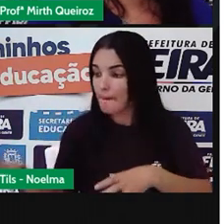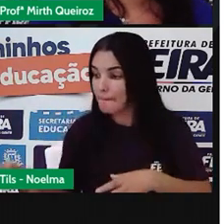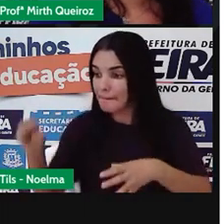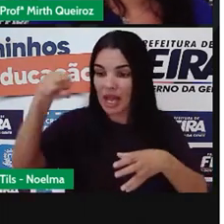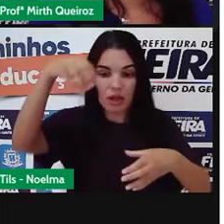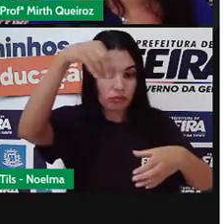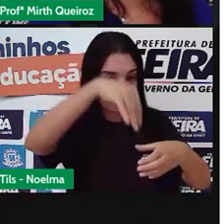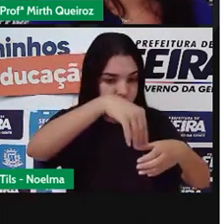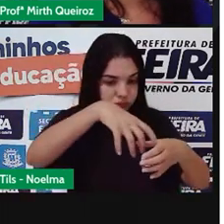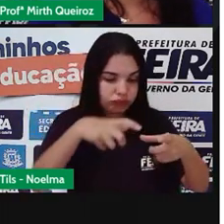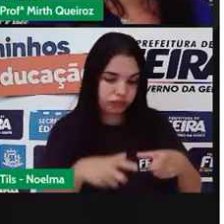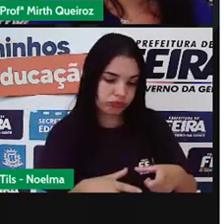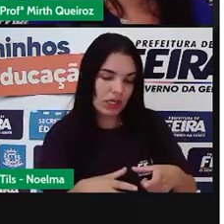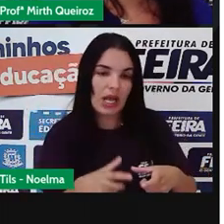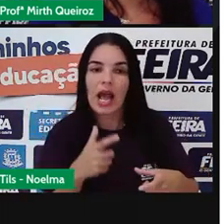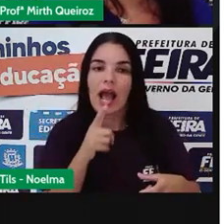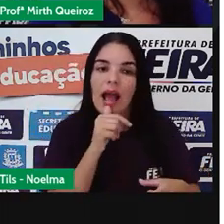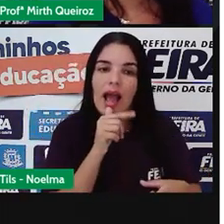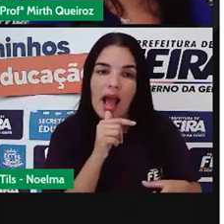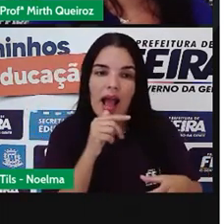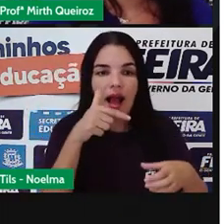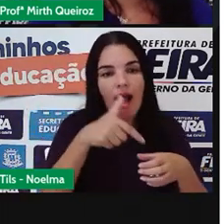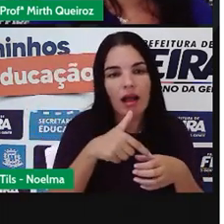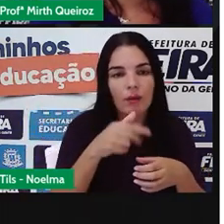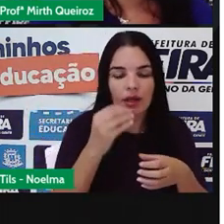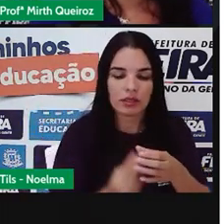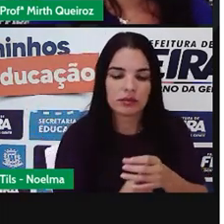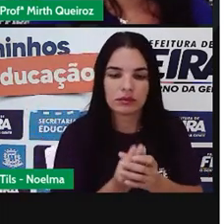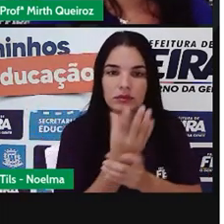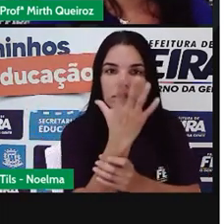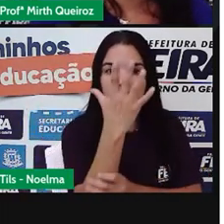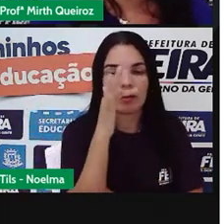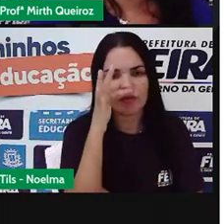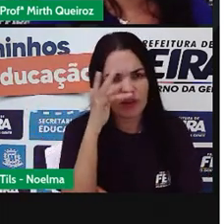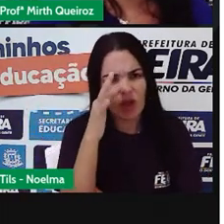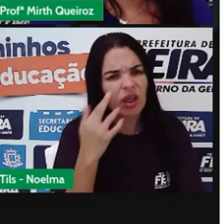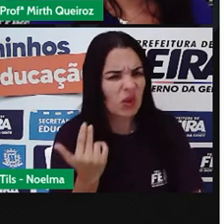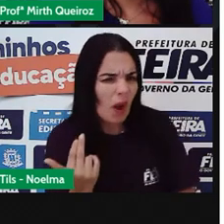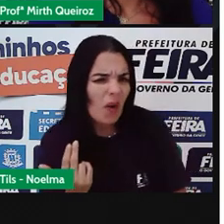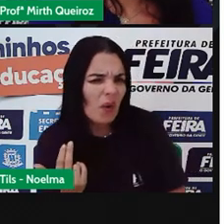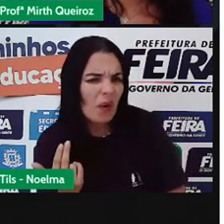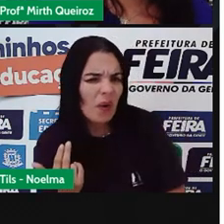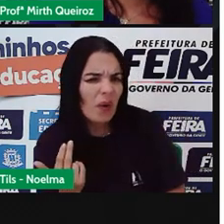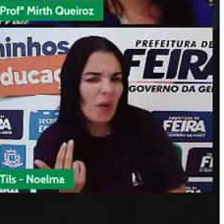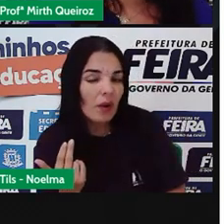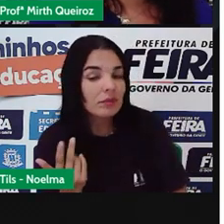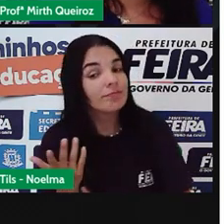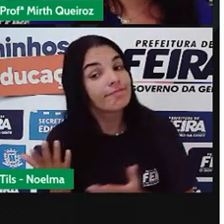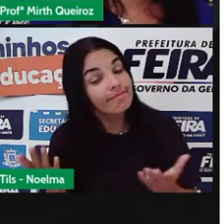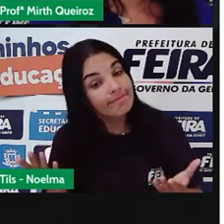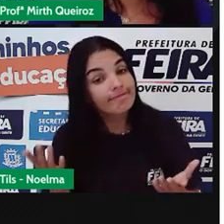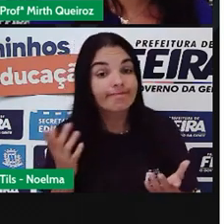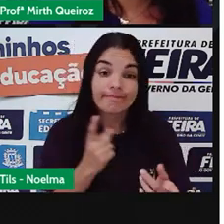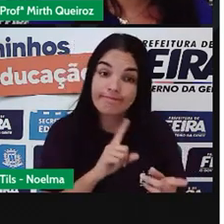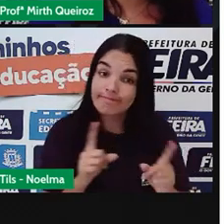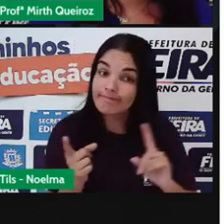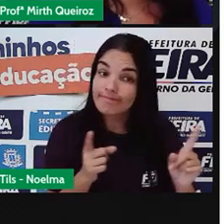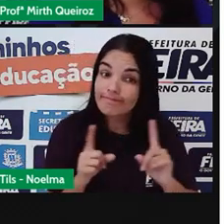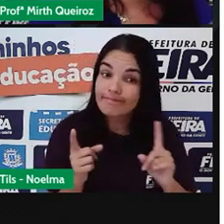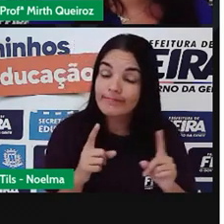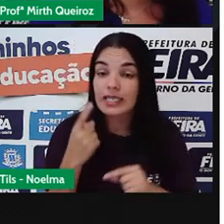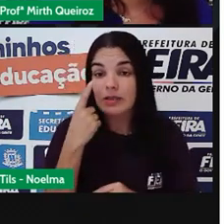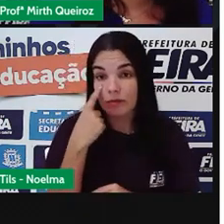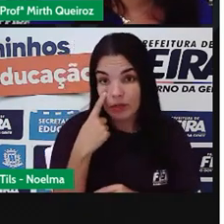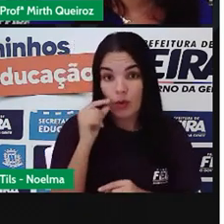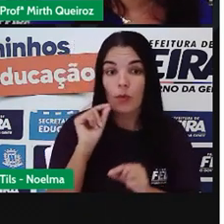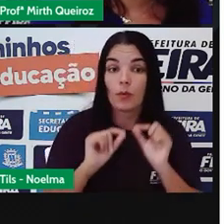e colocar ali o galhinho da rosa. Será que isso aconteceria da mesma forma? A gente deu para ver que não, a